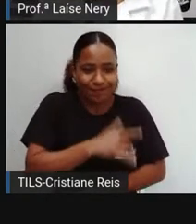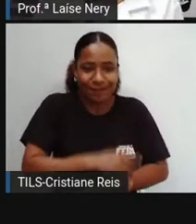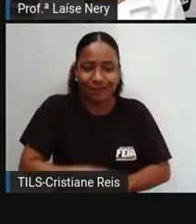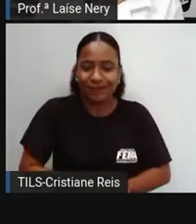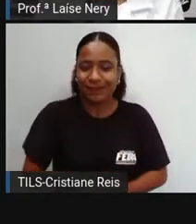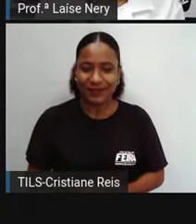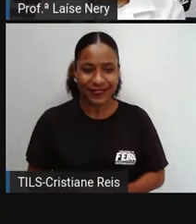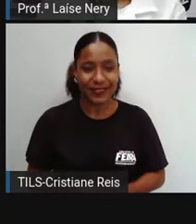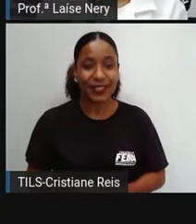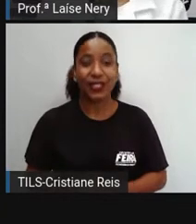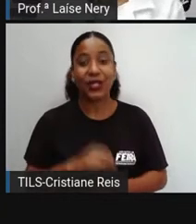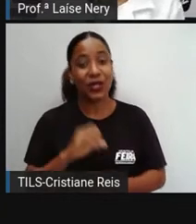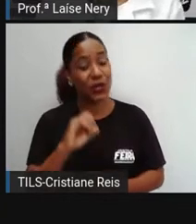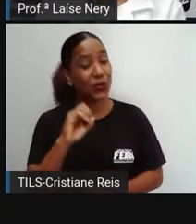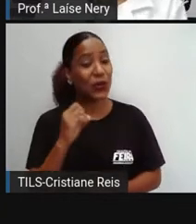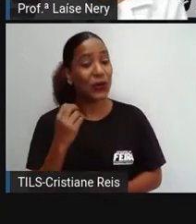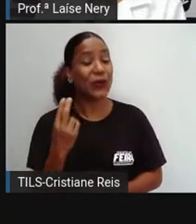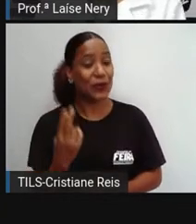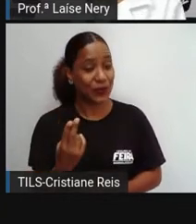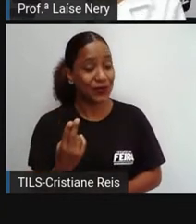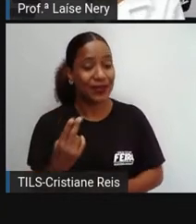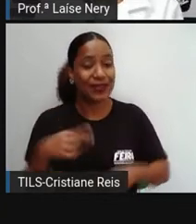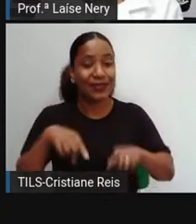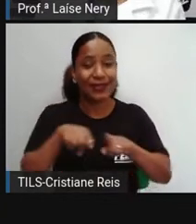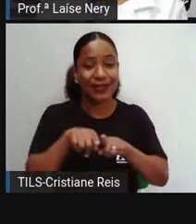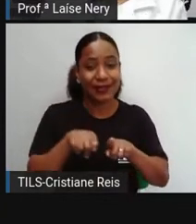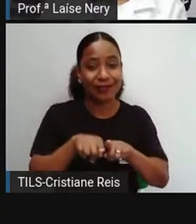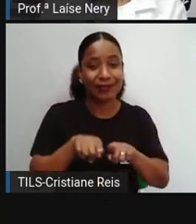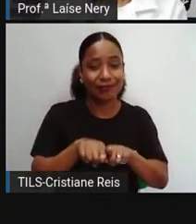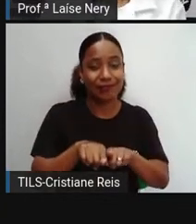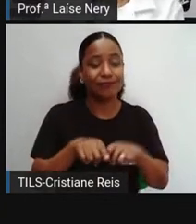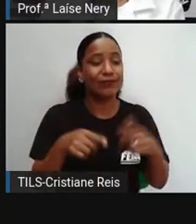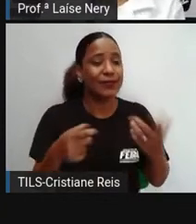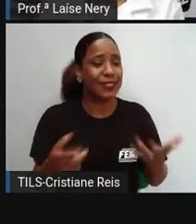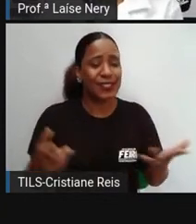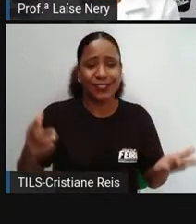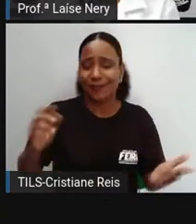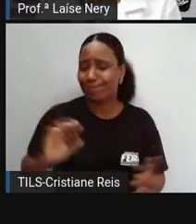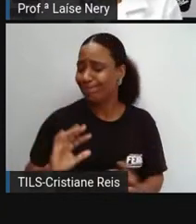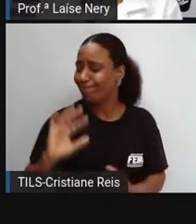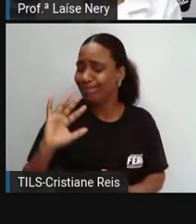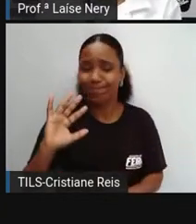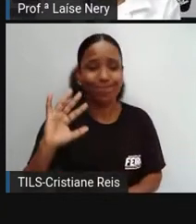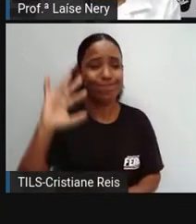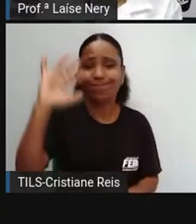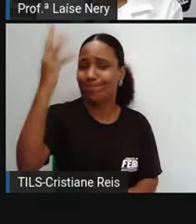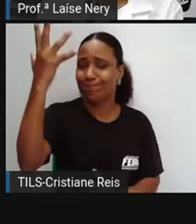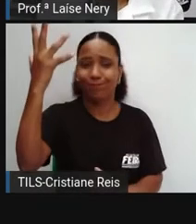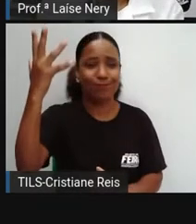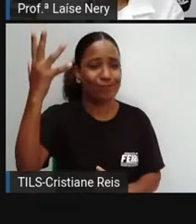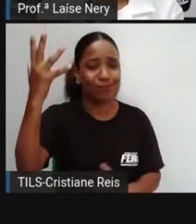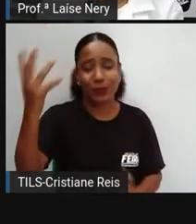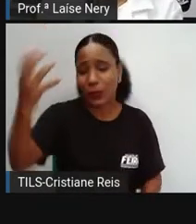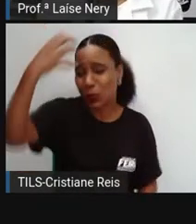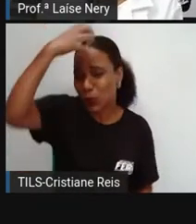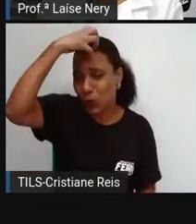Ou, ainda, culpar-se por coisas que não poderia ter evitado.